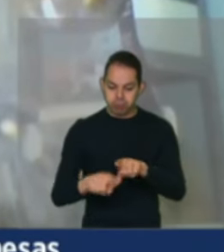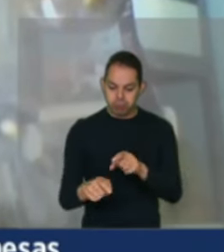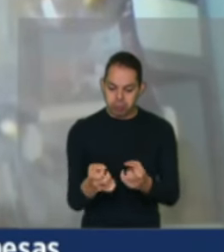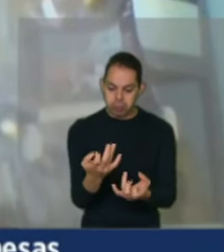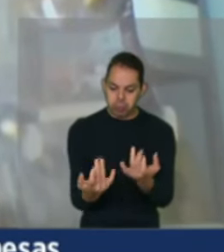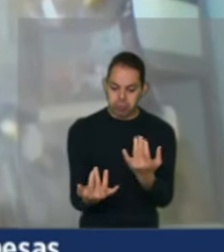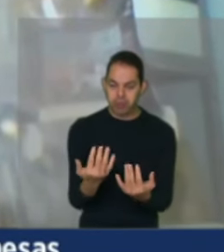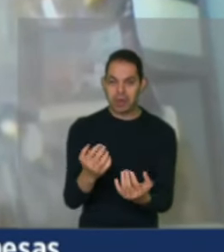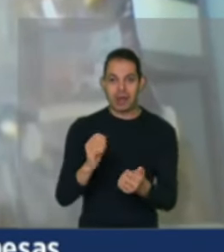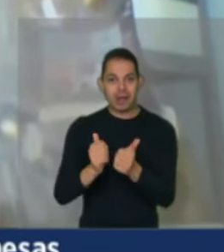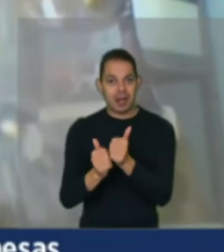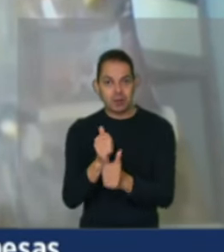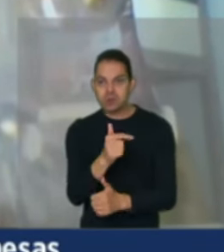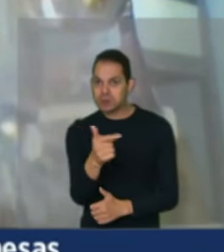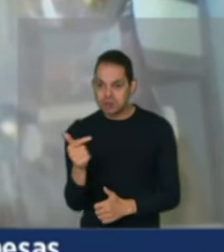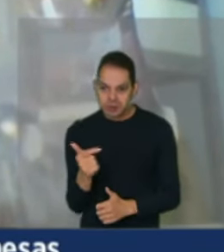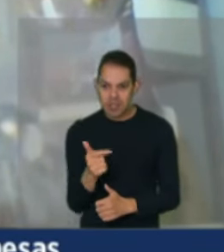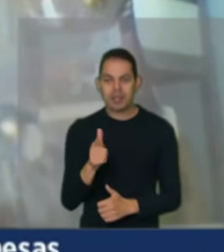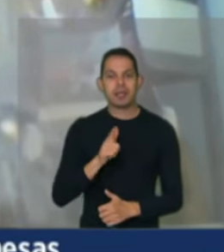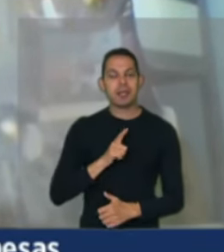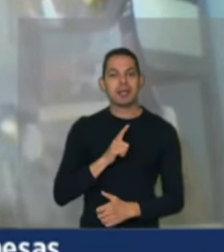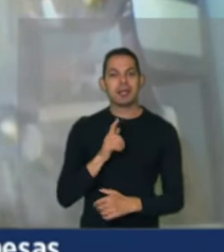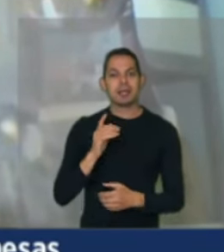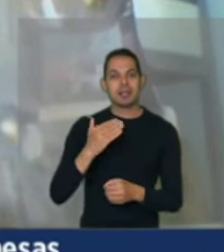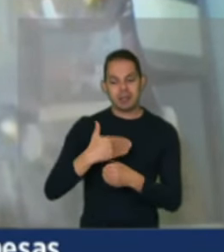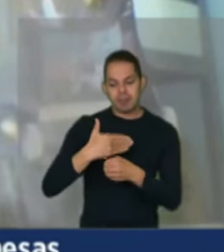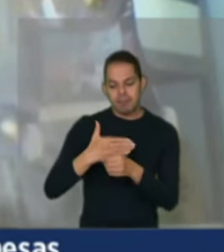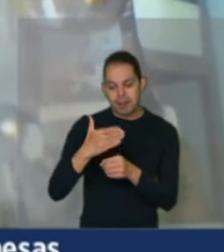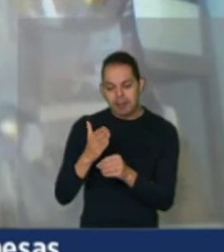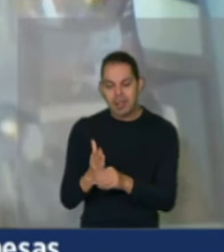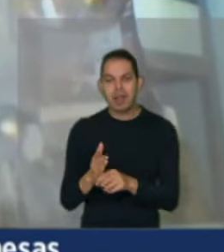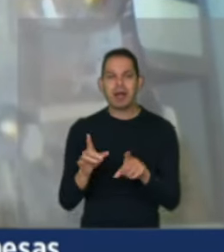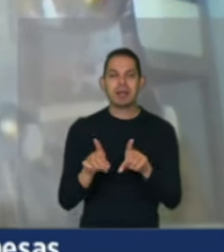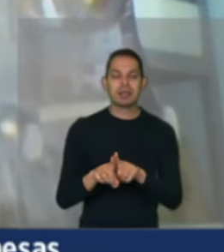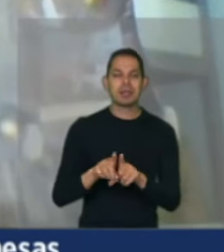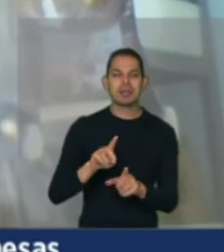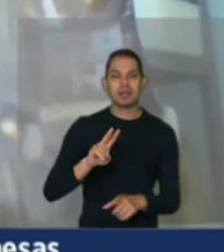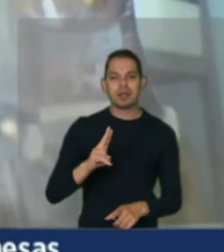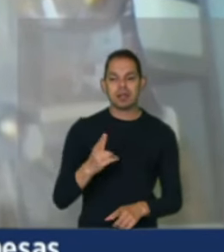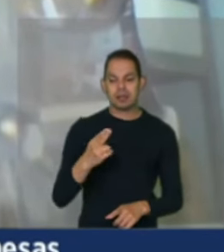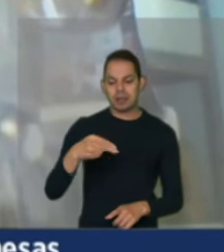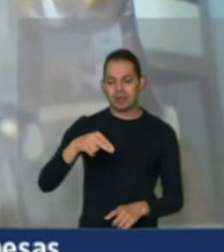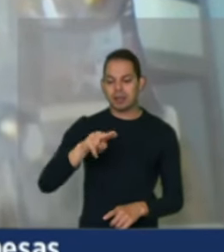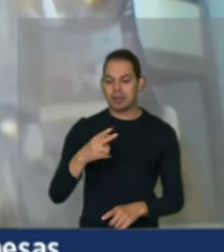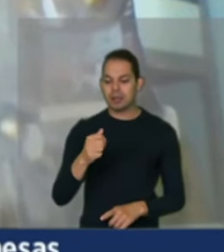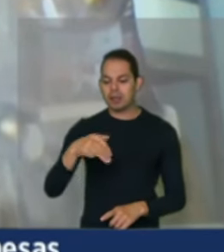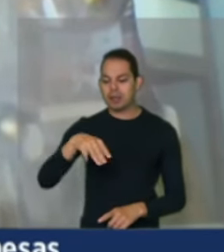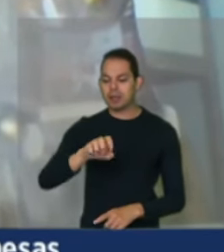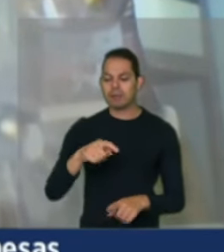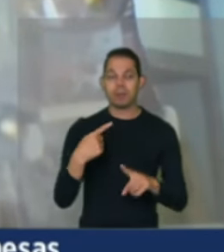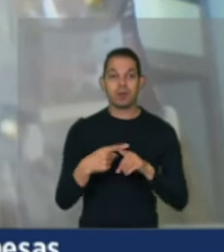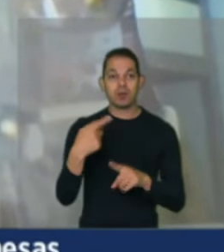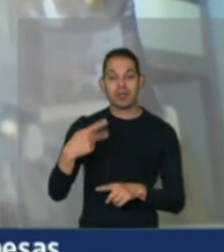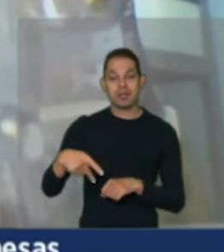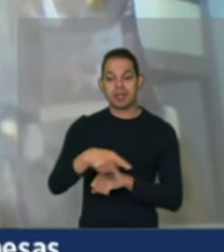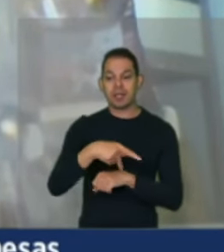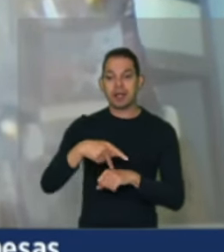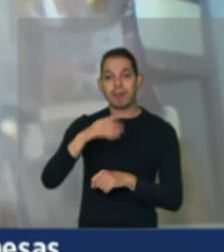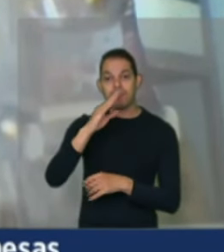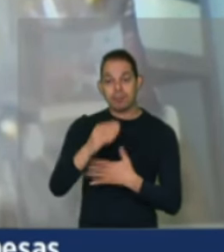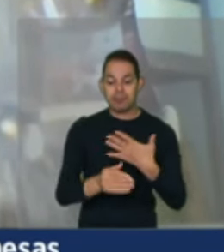tenho o arroz, mas eu tenho a batata, tenho o inhame. Por quê? Esse país não priorizou uma política